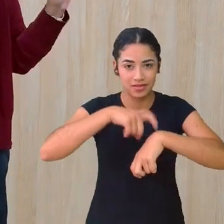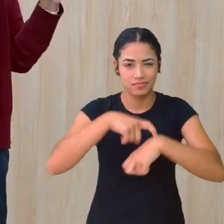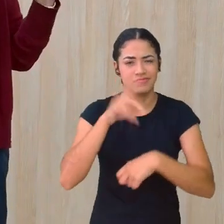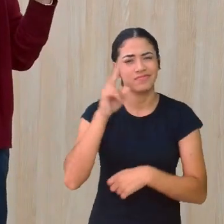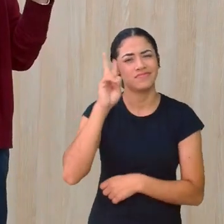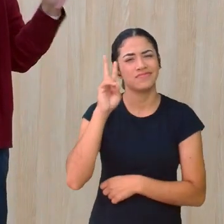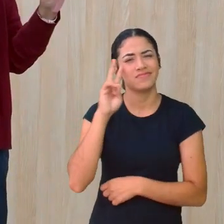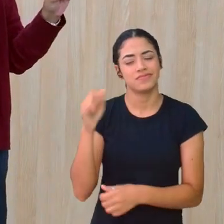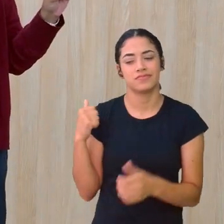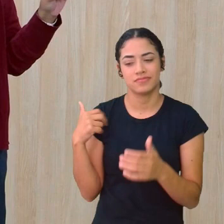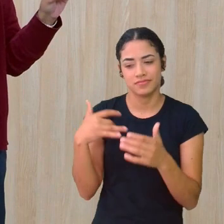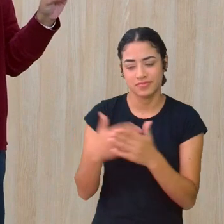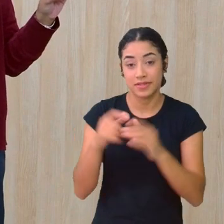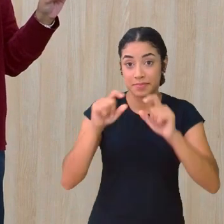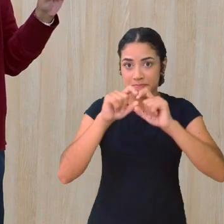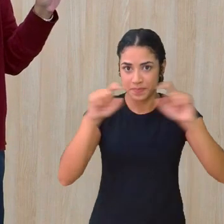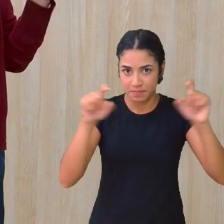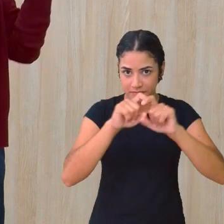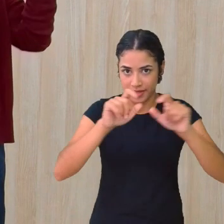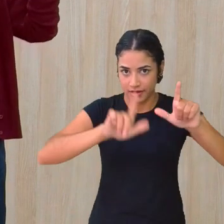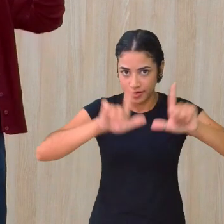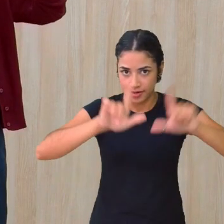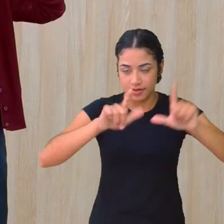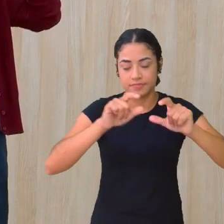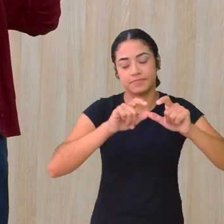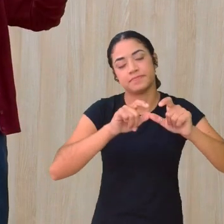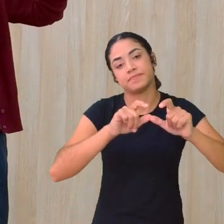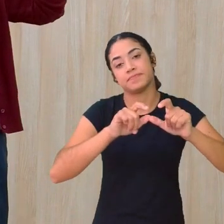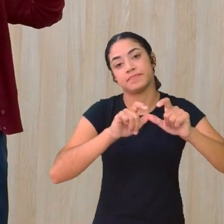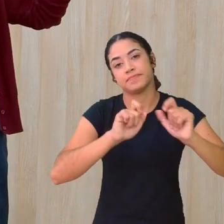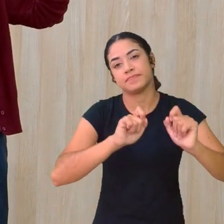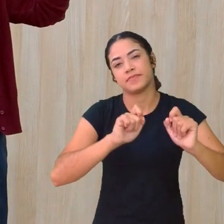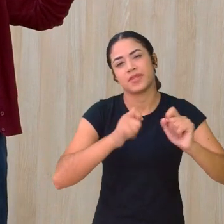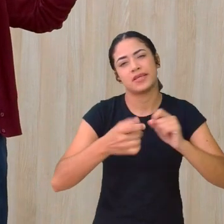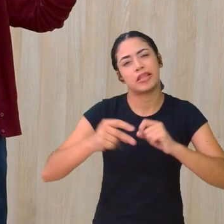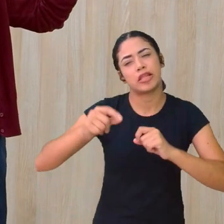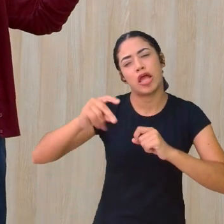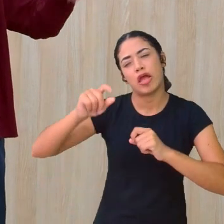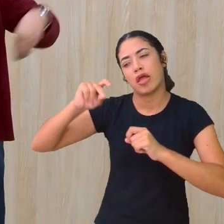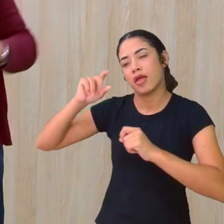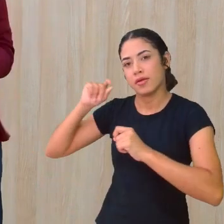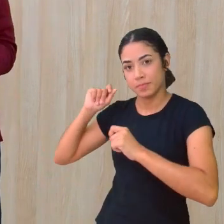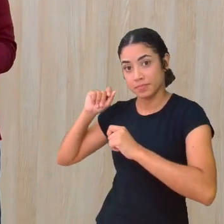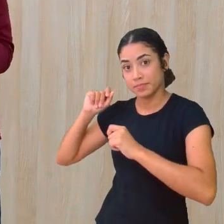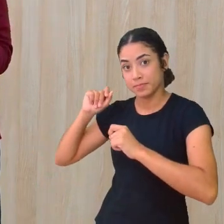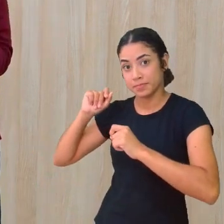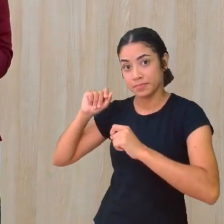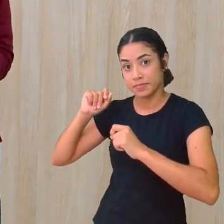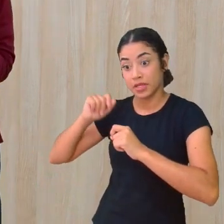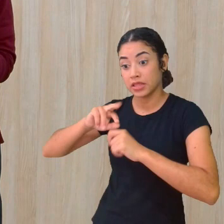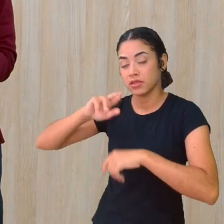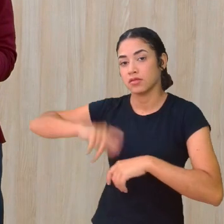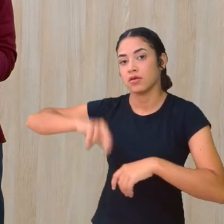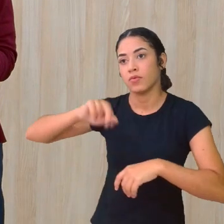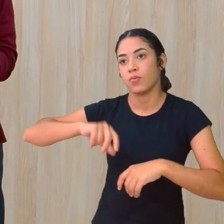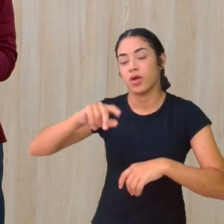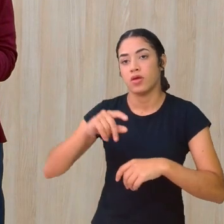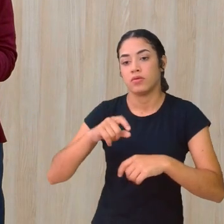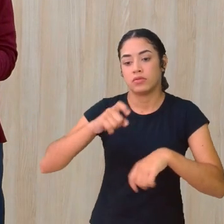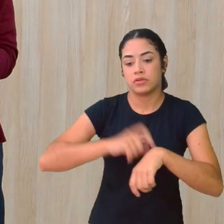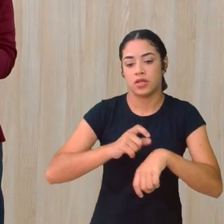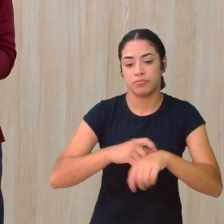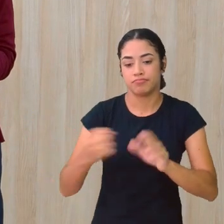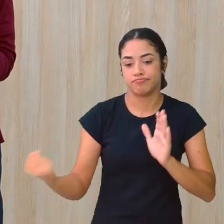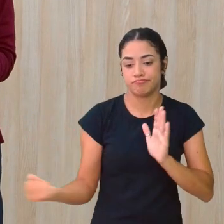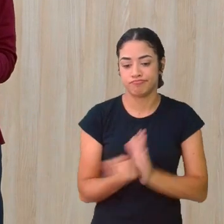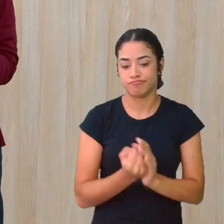comecinho Na primeira tela Que eu coloquei Para vocês Tinha lá Há muito e muito tempo Não é um tempo Marcado cronologicamente